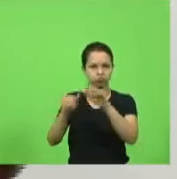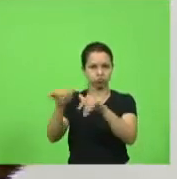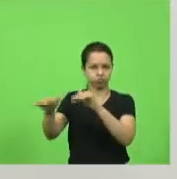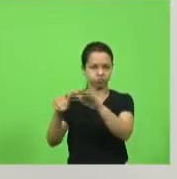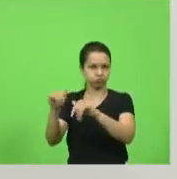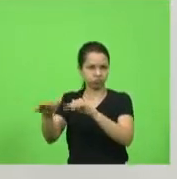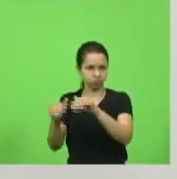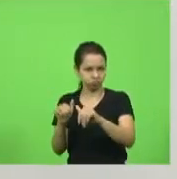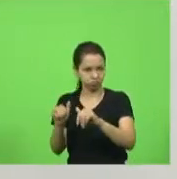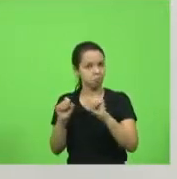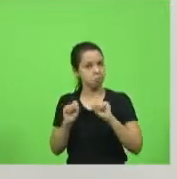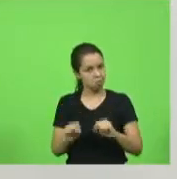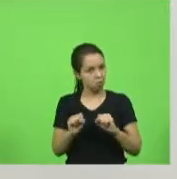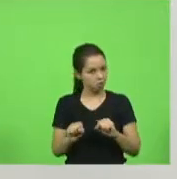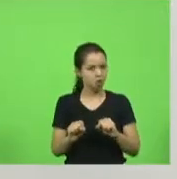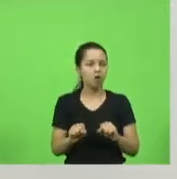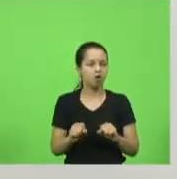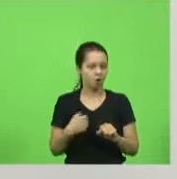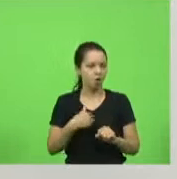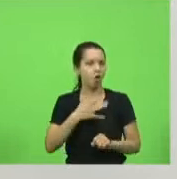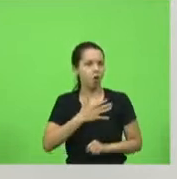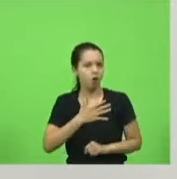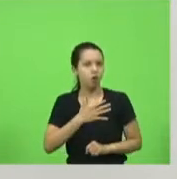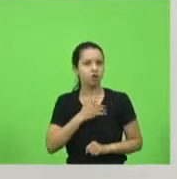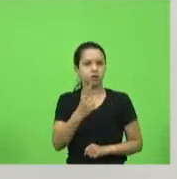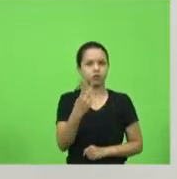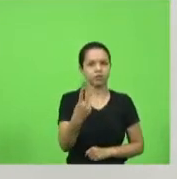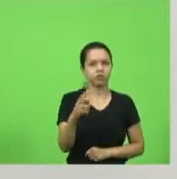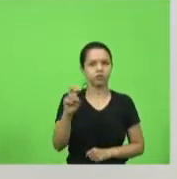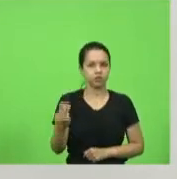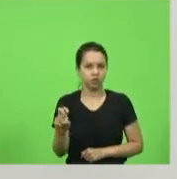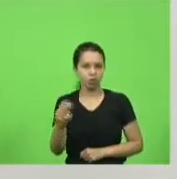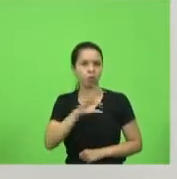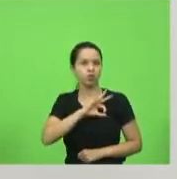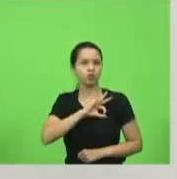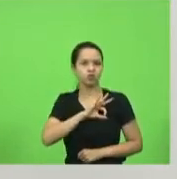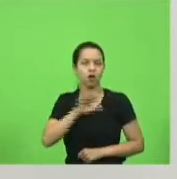Se foi esse o critério, amei. Passa 125 policiais para cá agora,